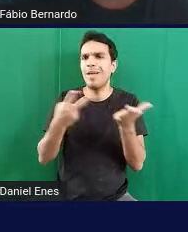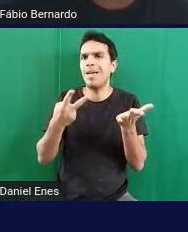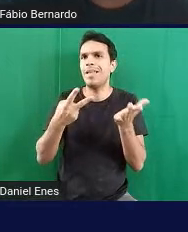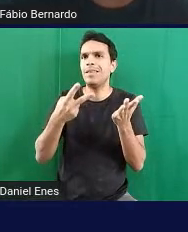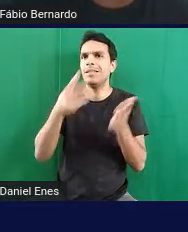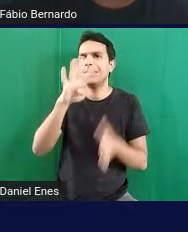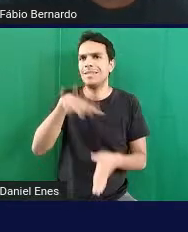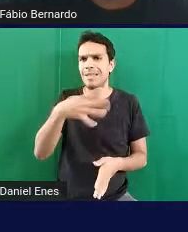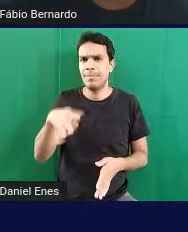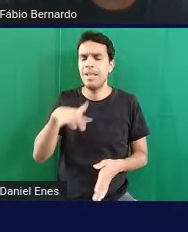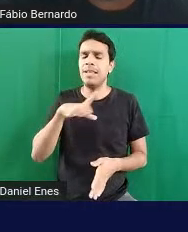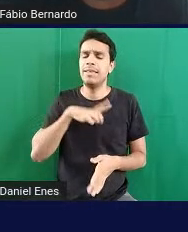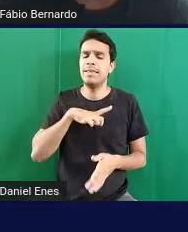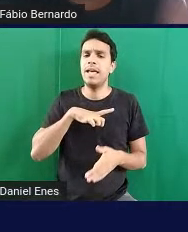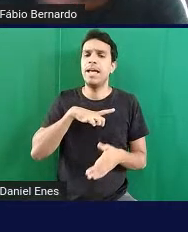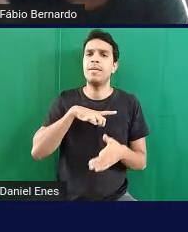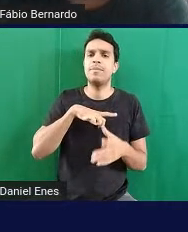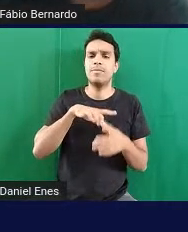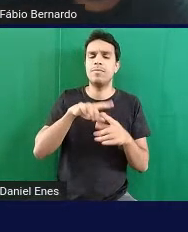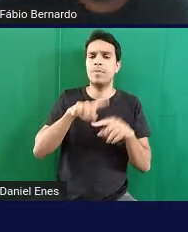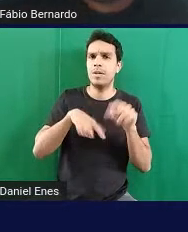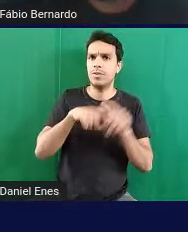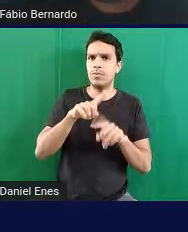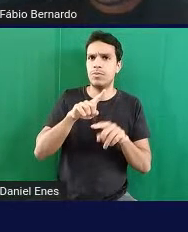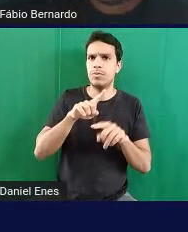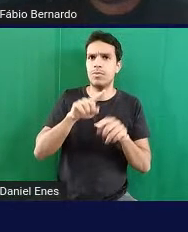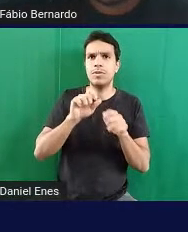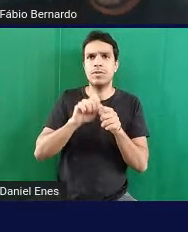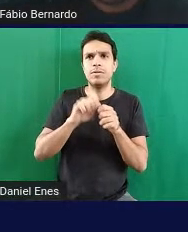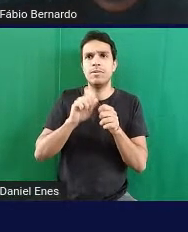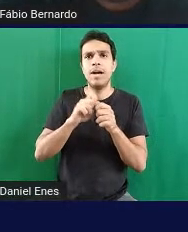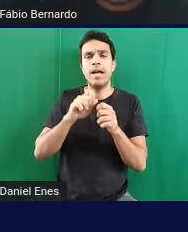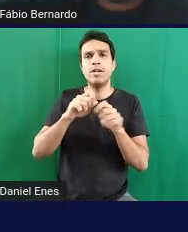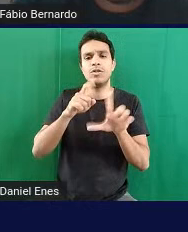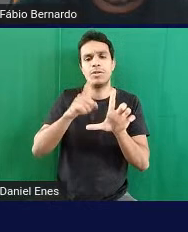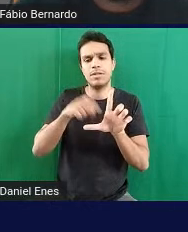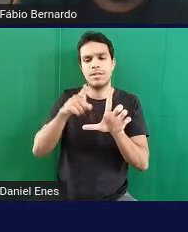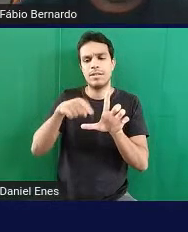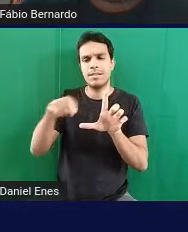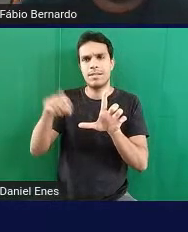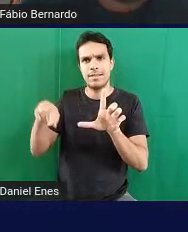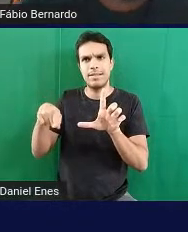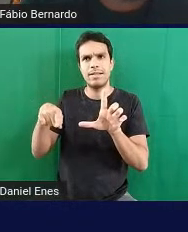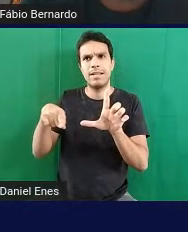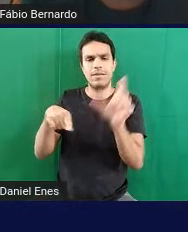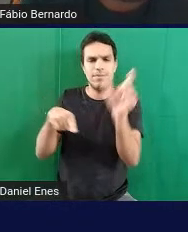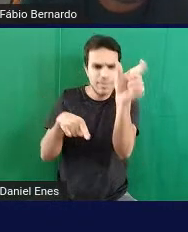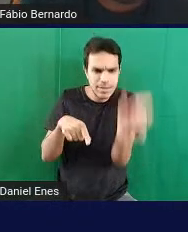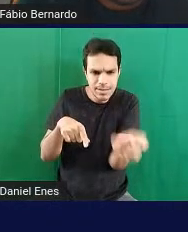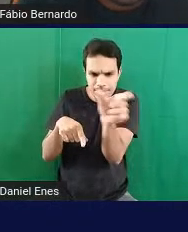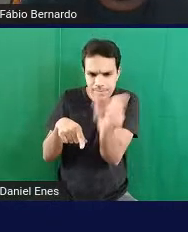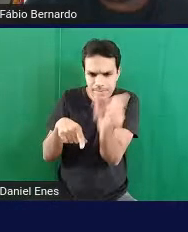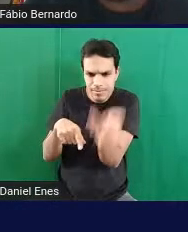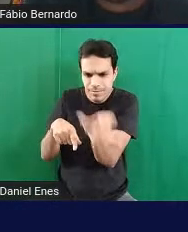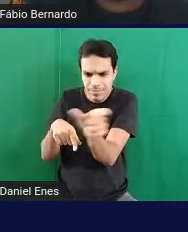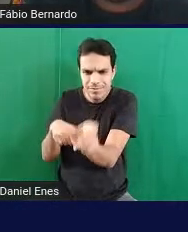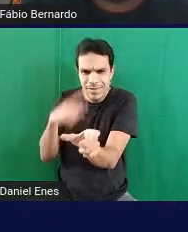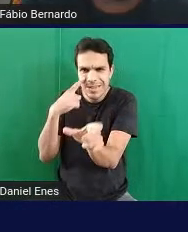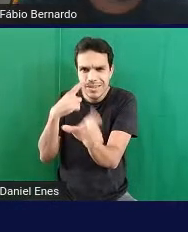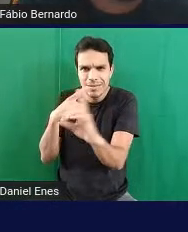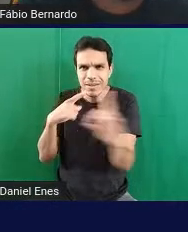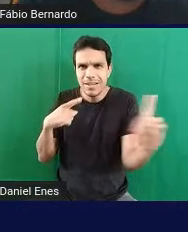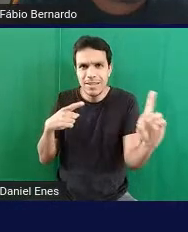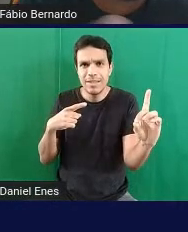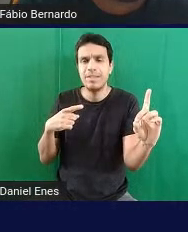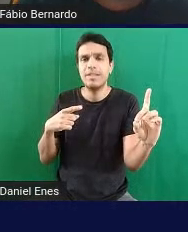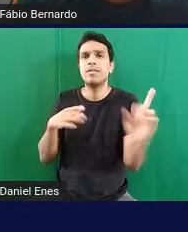gráficos de barras e colunas como essa imagem do lado direito e aí quando imprime né essa tela